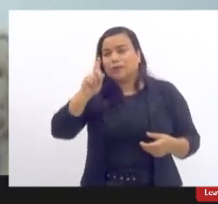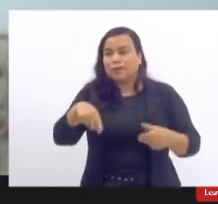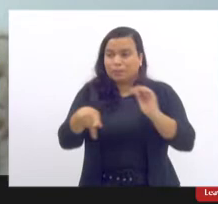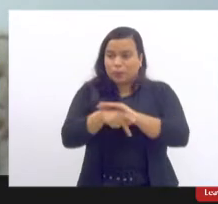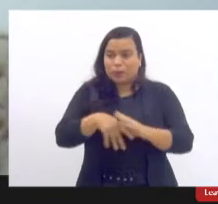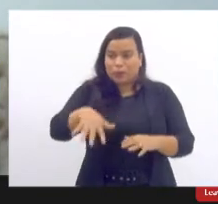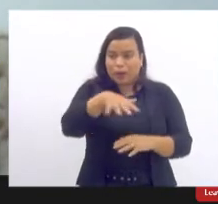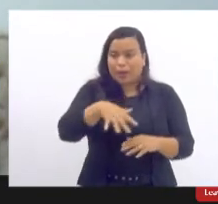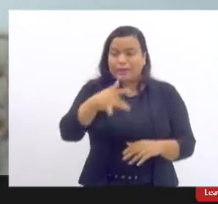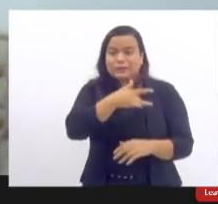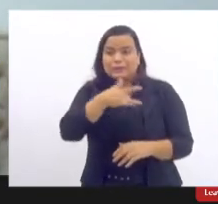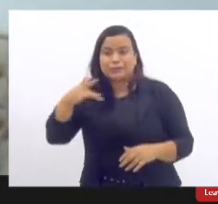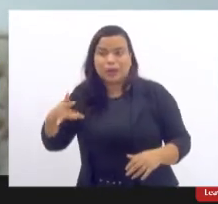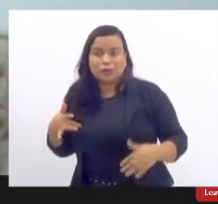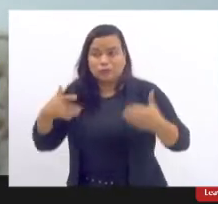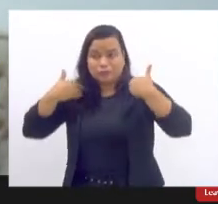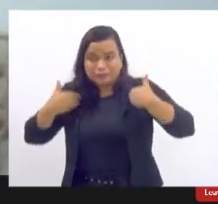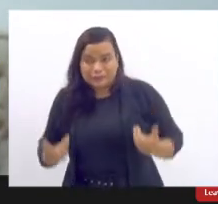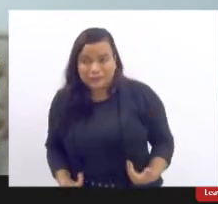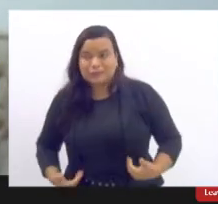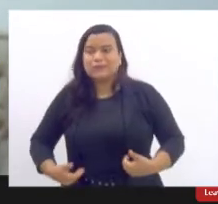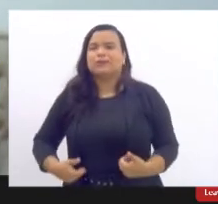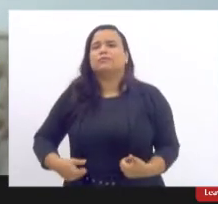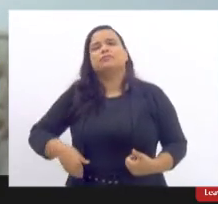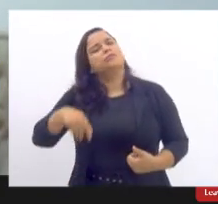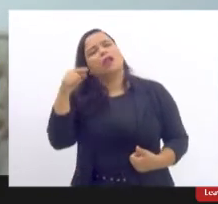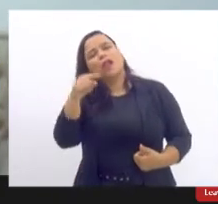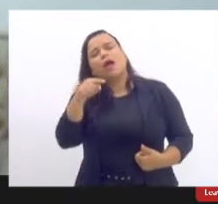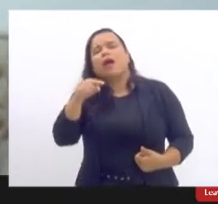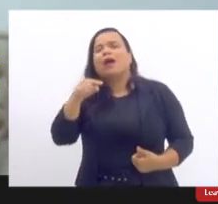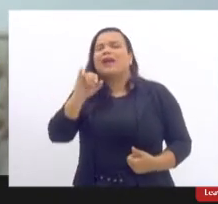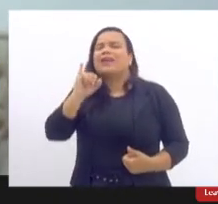saúde física e que o documentário da Ingrid,